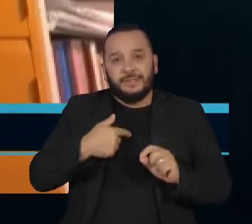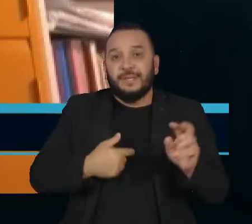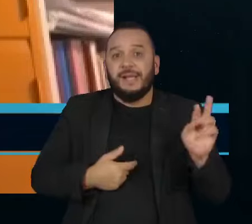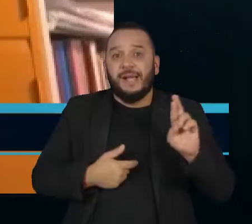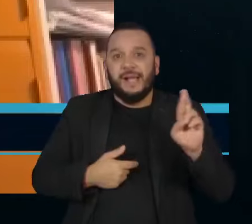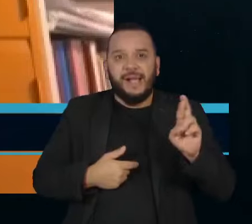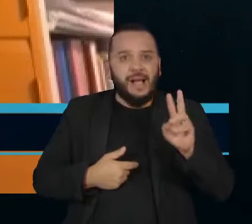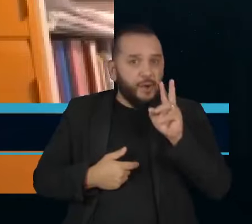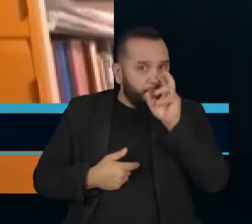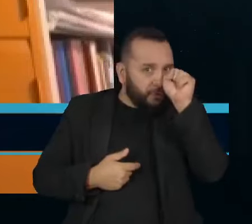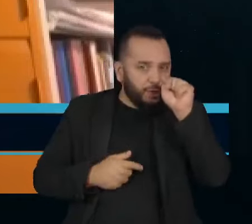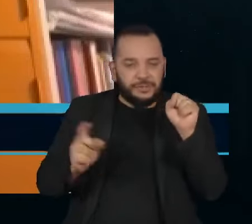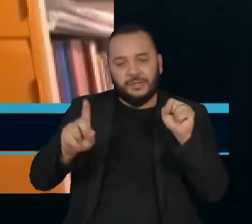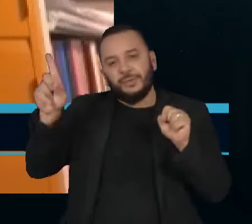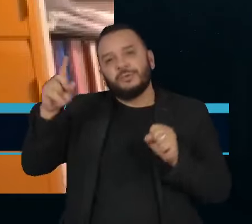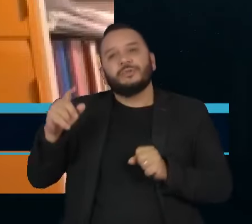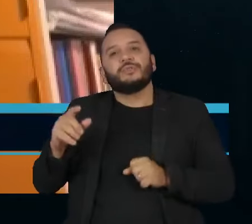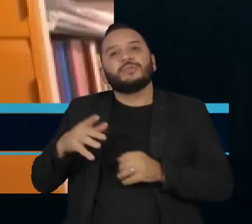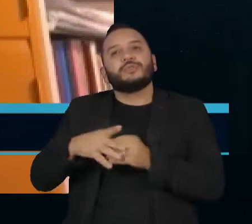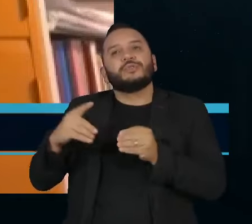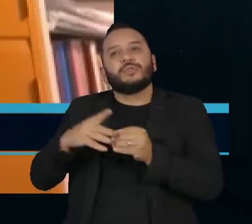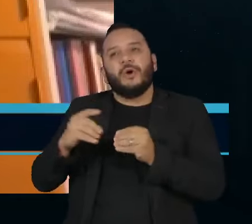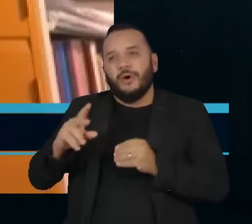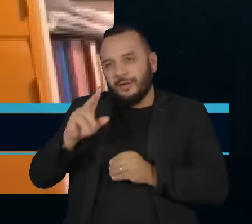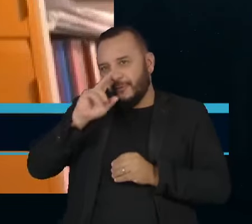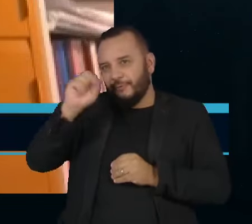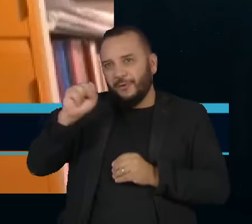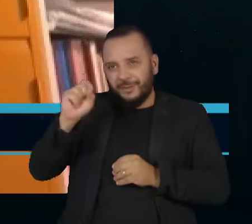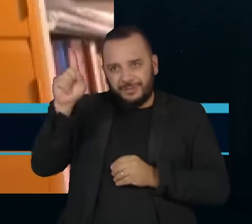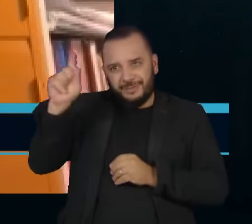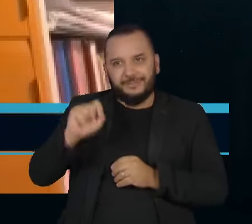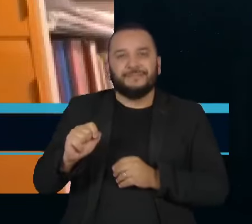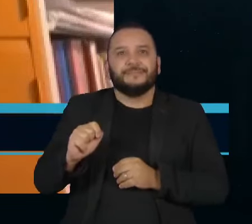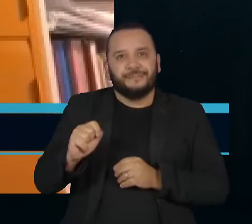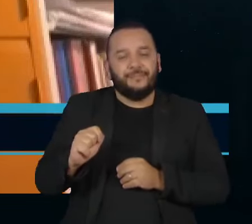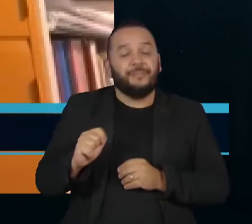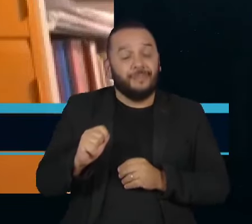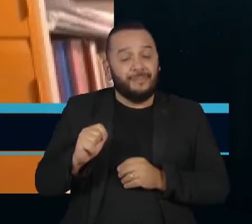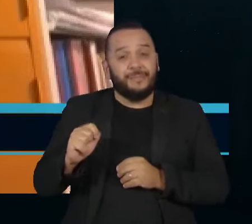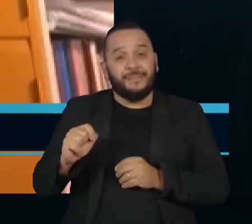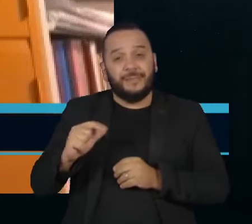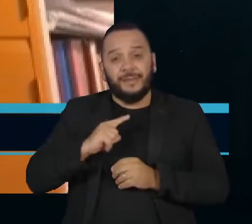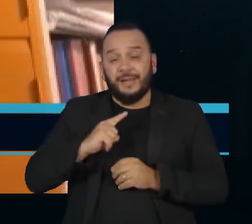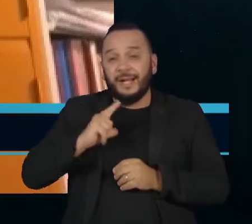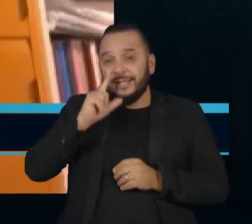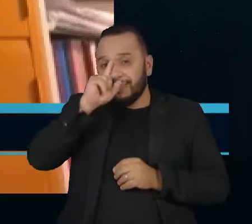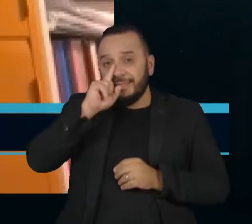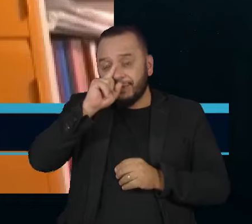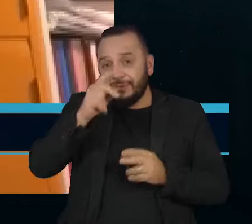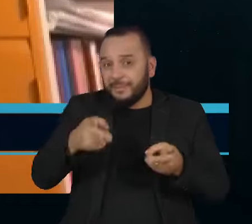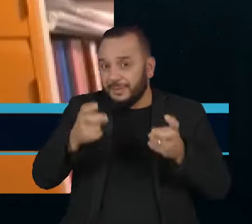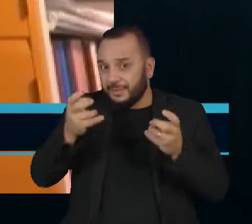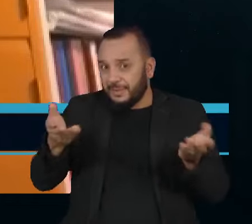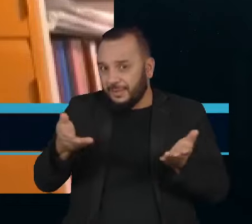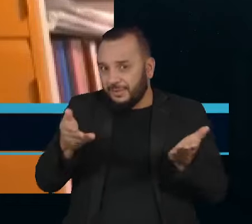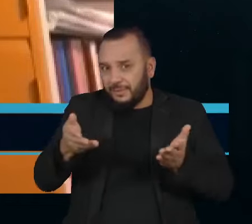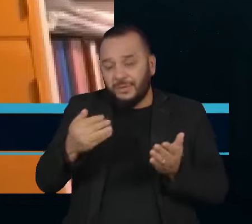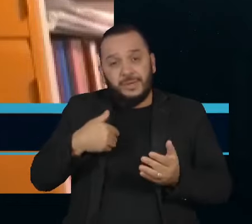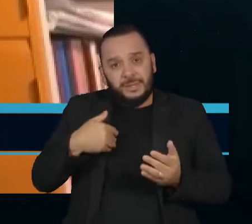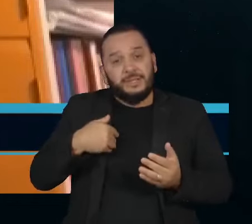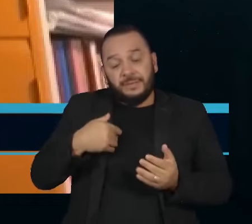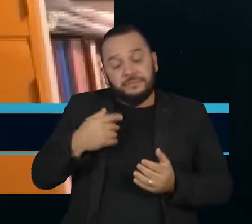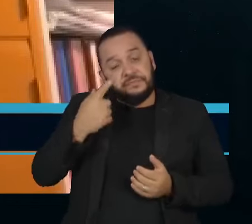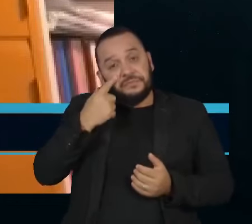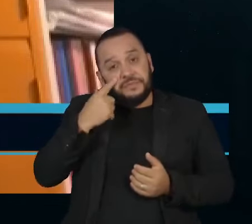forte, é o dólar que vai ficar forte. Então, parte dos riscos que eles estão observando agora, talvez não estejam presentes na próxima reunião. Então,